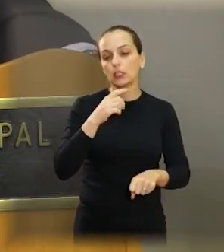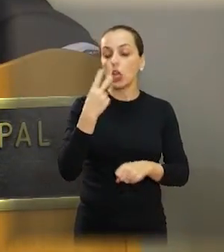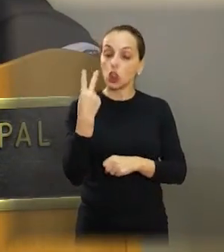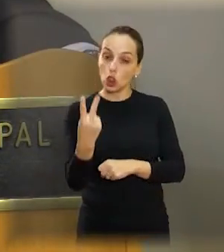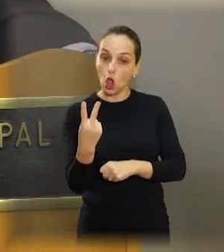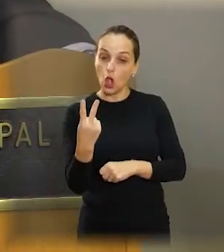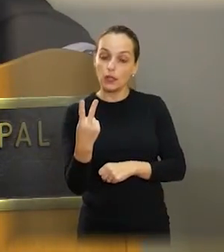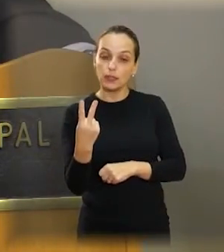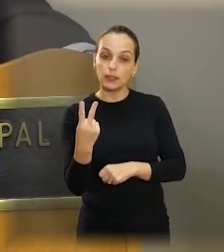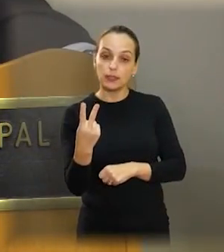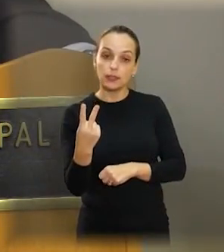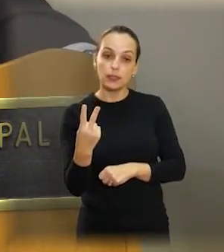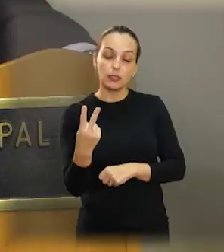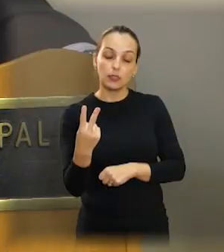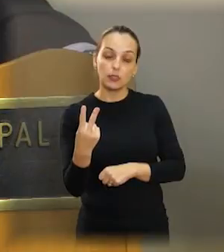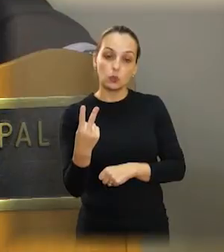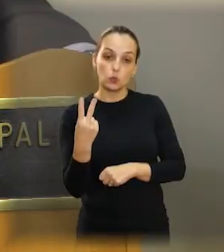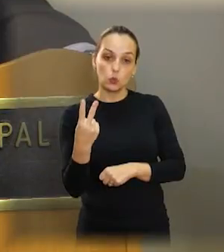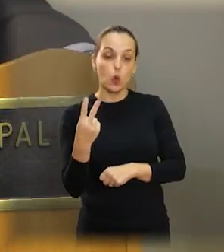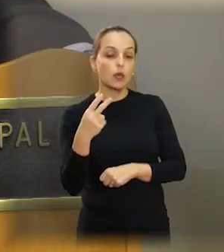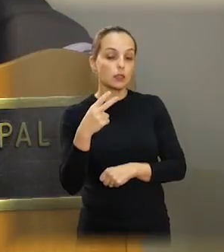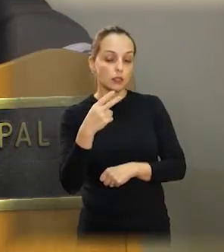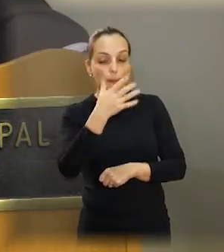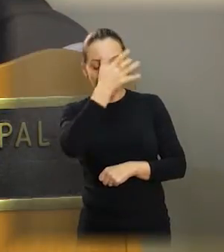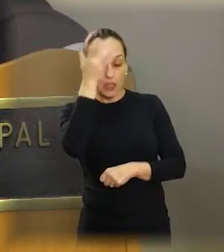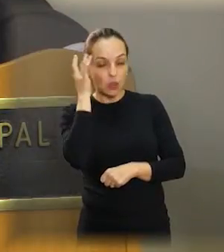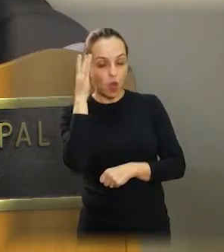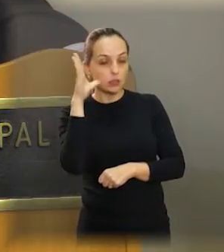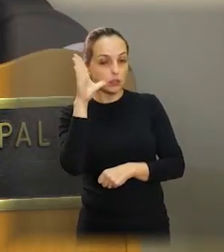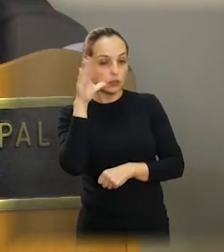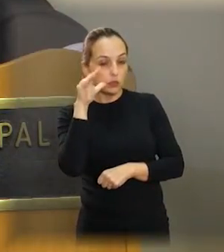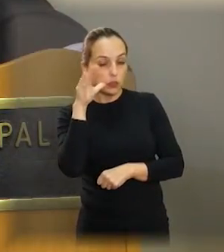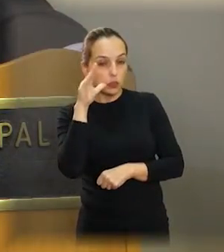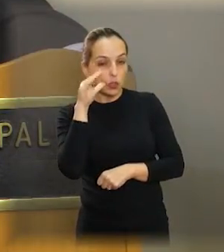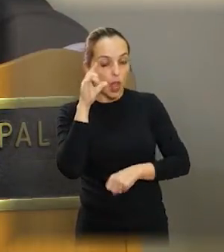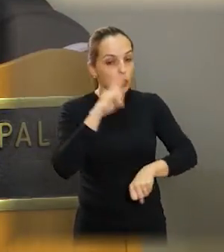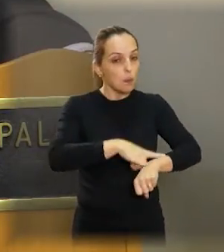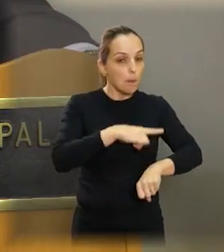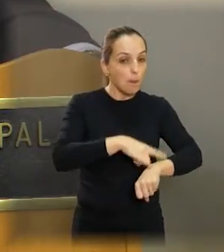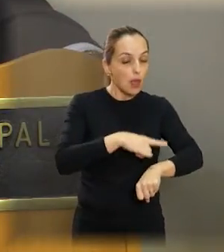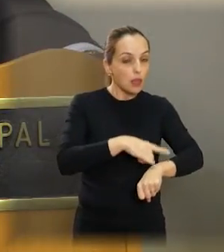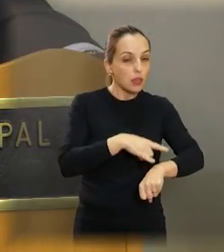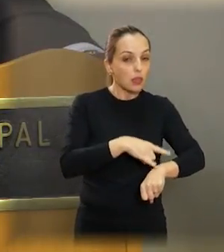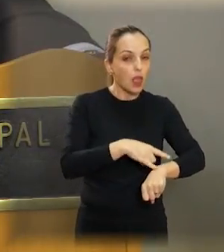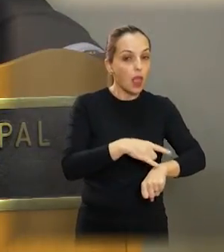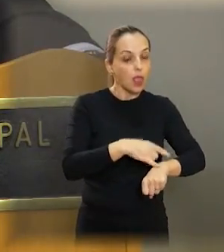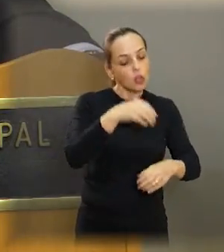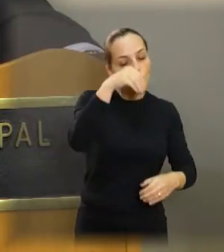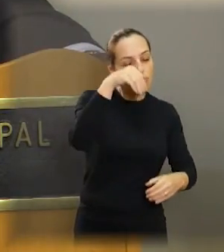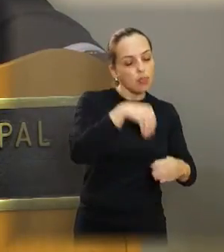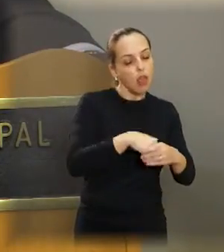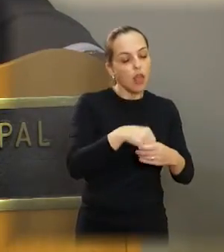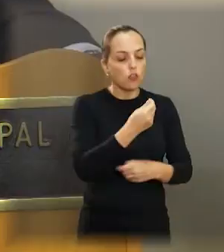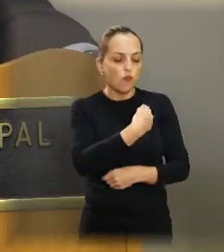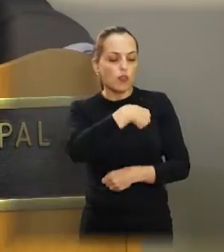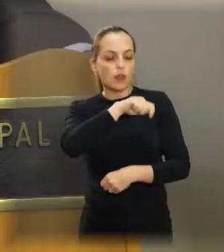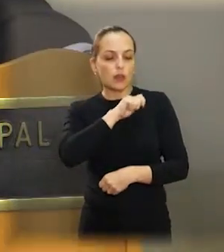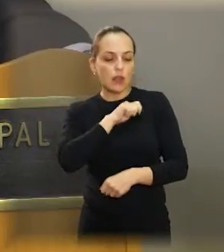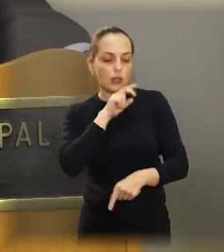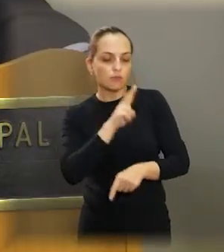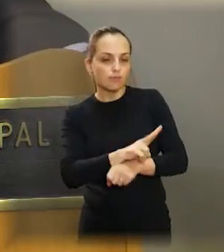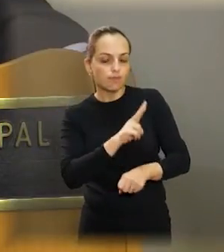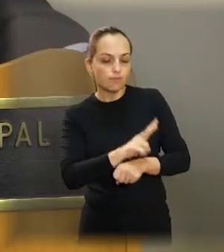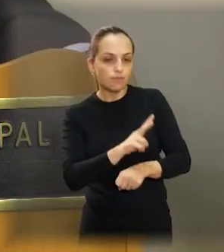tem duas pessoas lá tomando conta desses banheiros, desses dois banheiros, das mulheres e do homem.